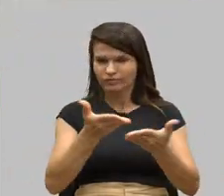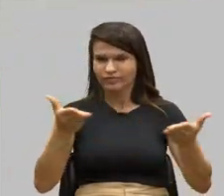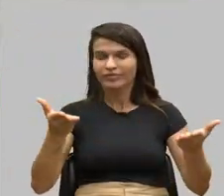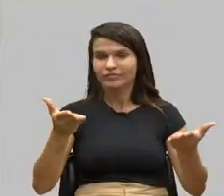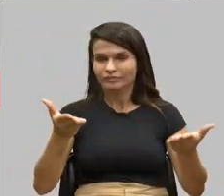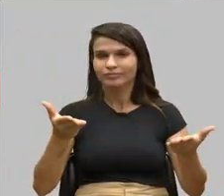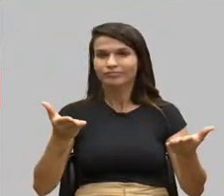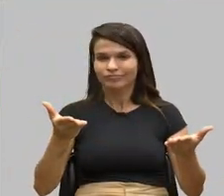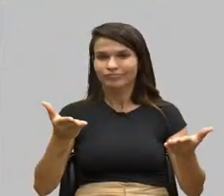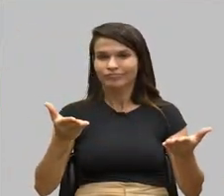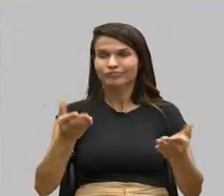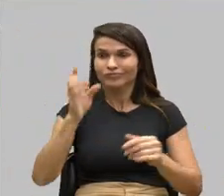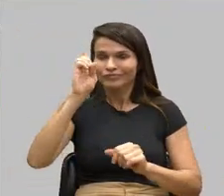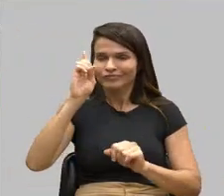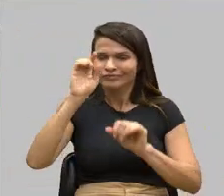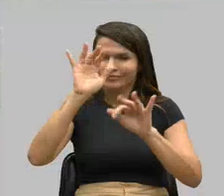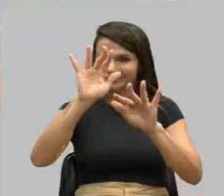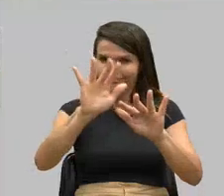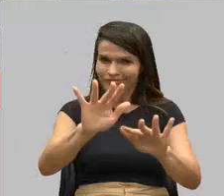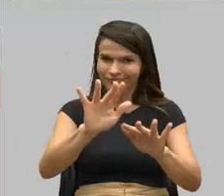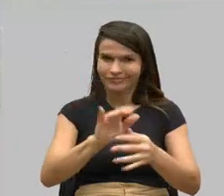fiquem com Deus. Obrigado.